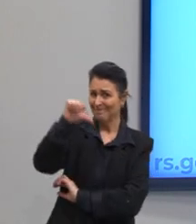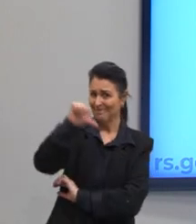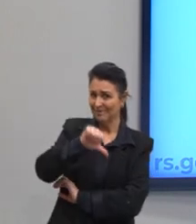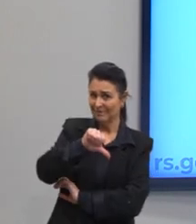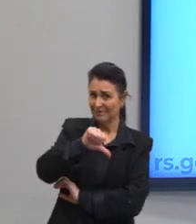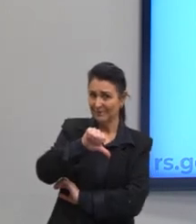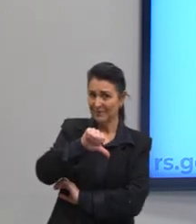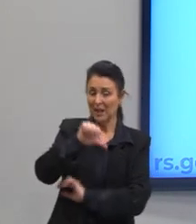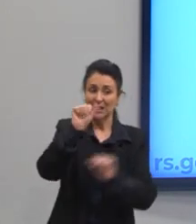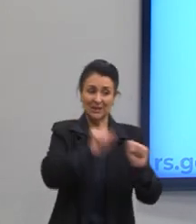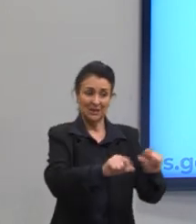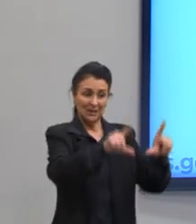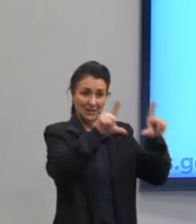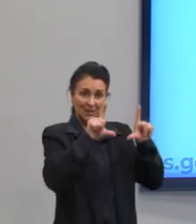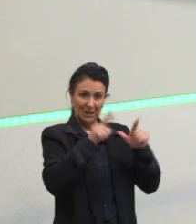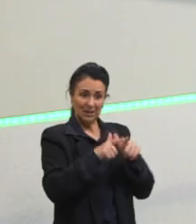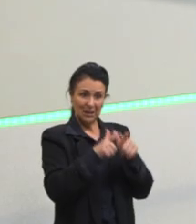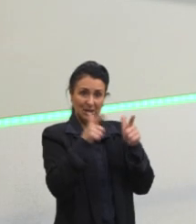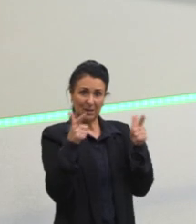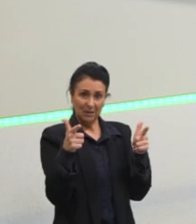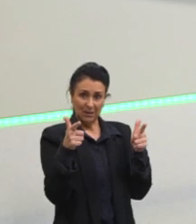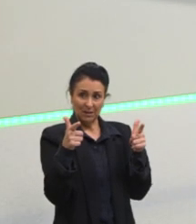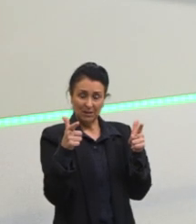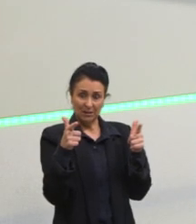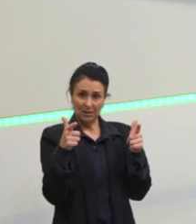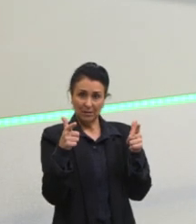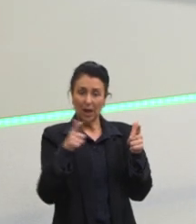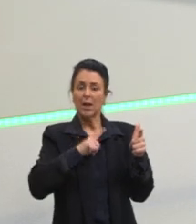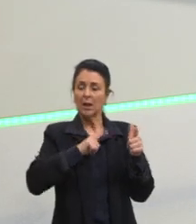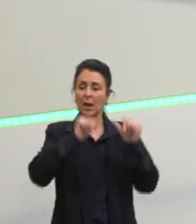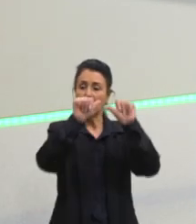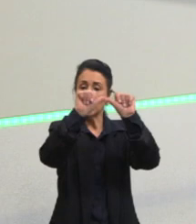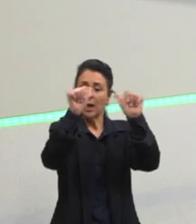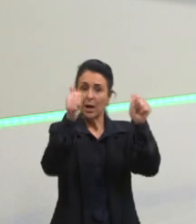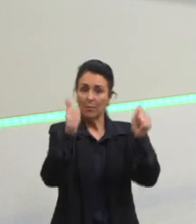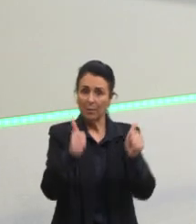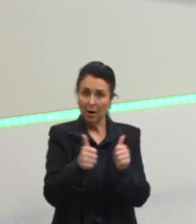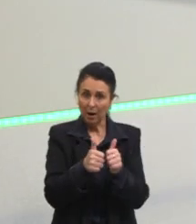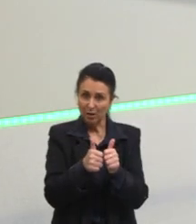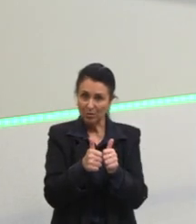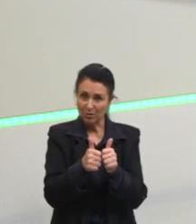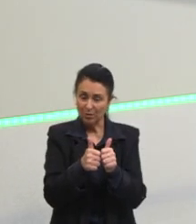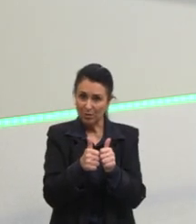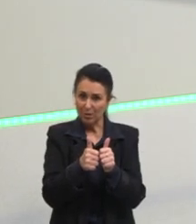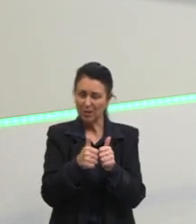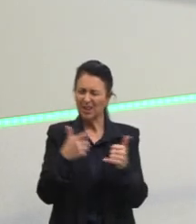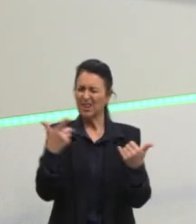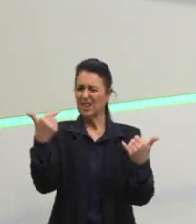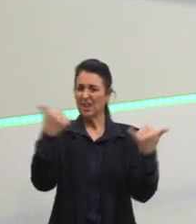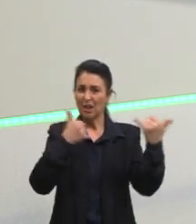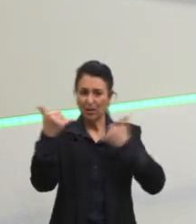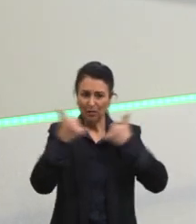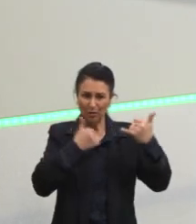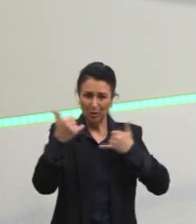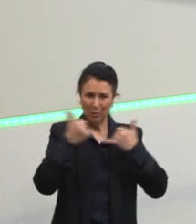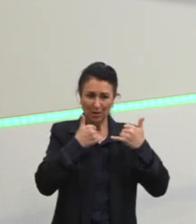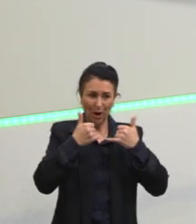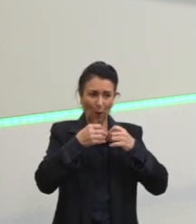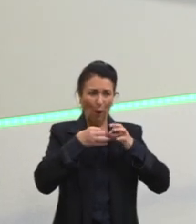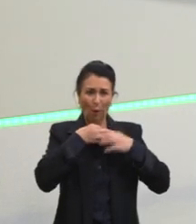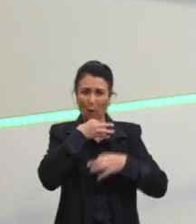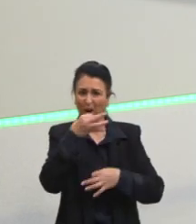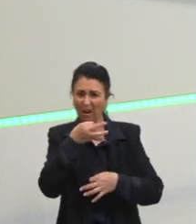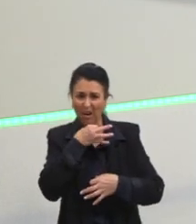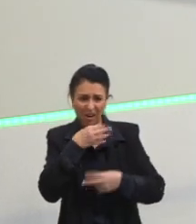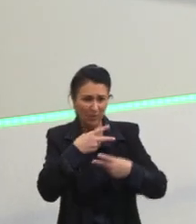pelos telejornais. Nós temos, sim, a imagem lá, a telejornal, todas essas informações trágicas da situação do